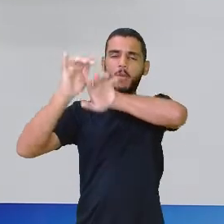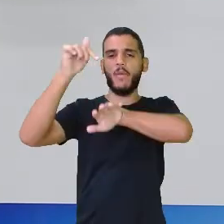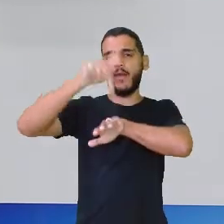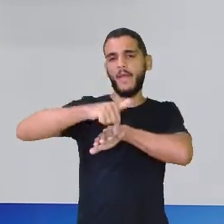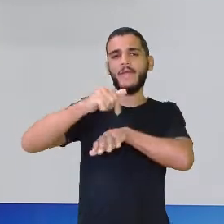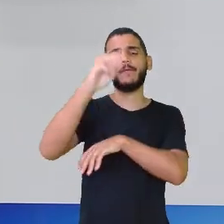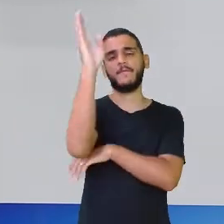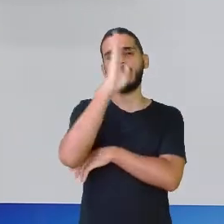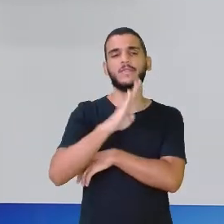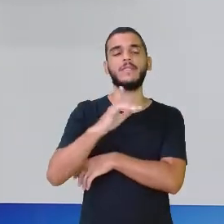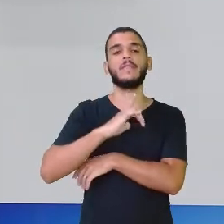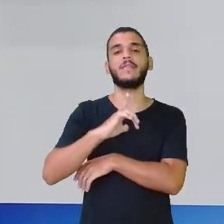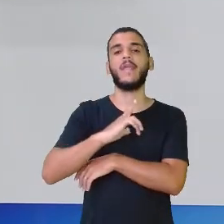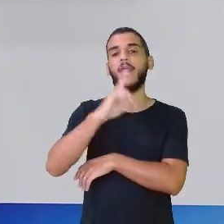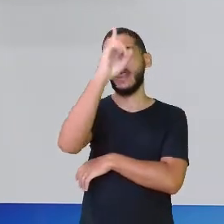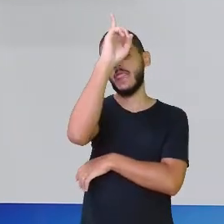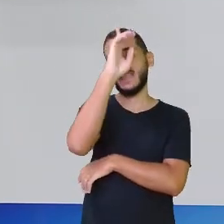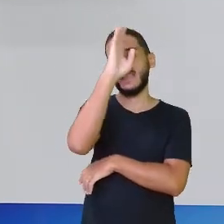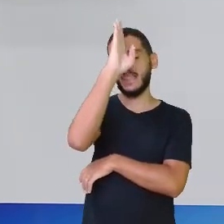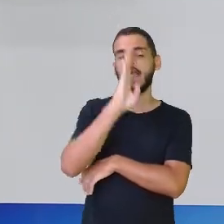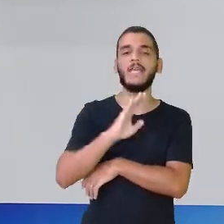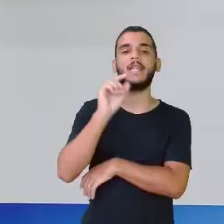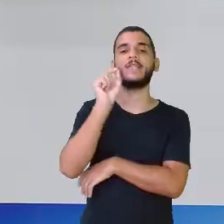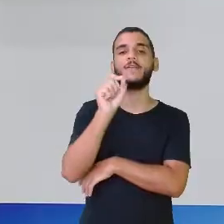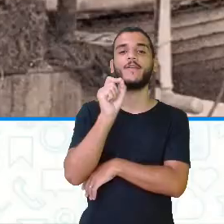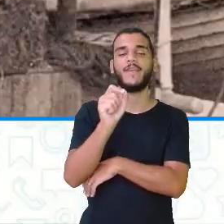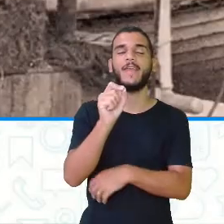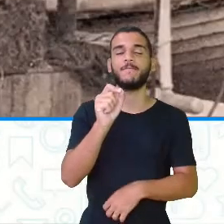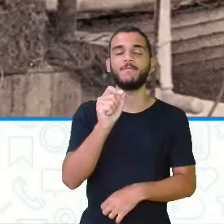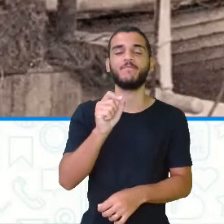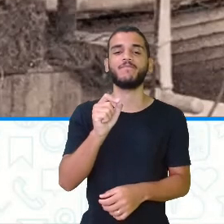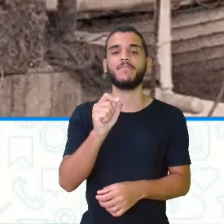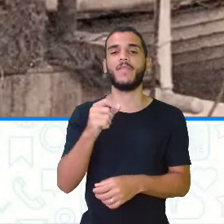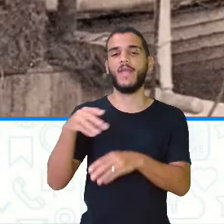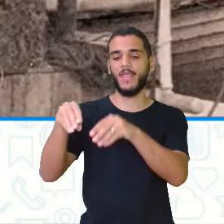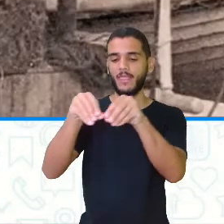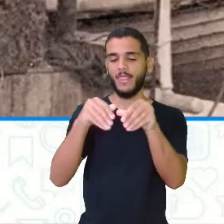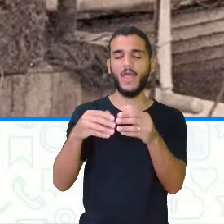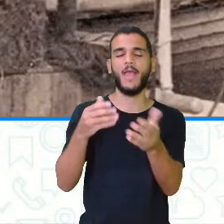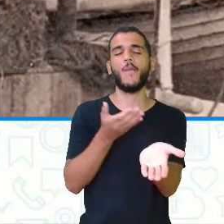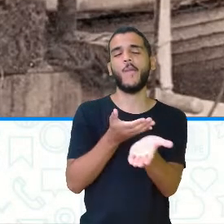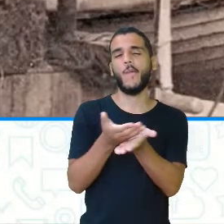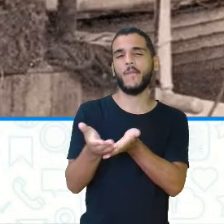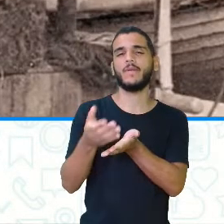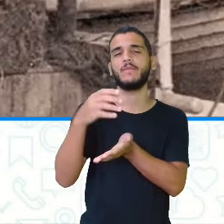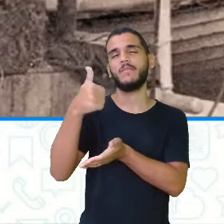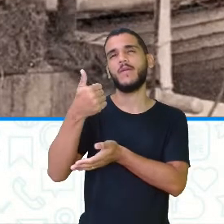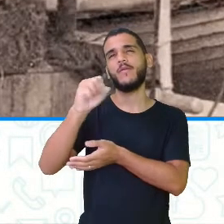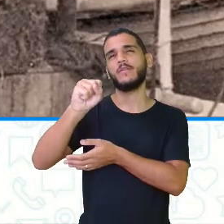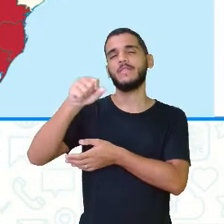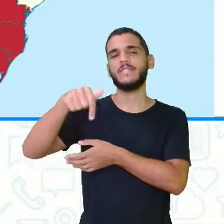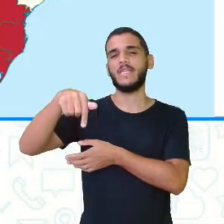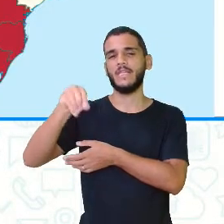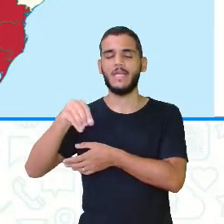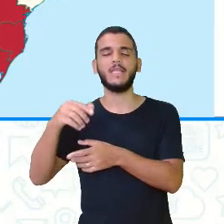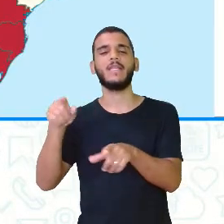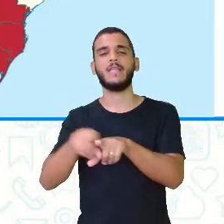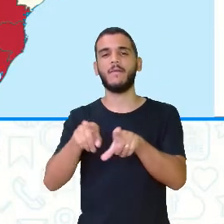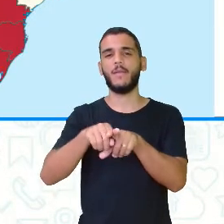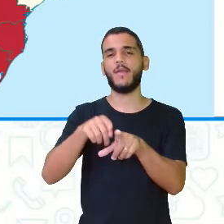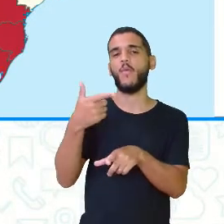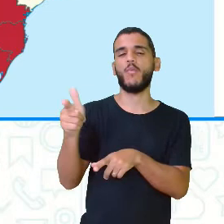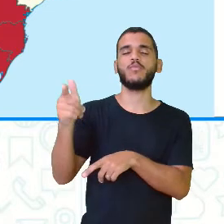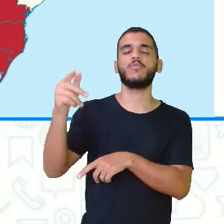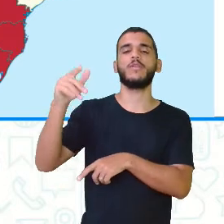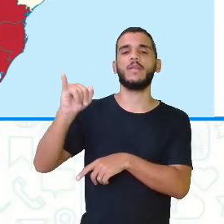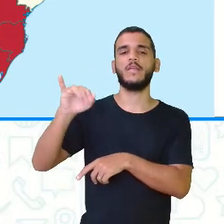Já estavam ganhando terra de graça, né? Vou morar aqui, né? Também, a partir de 1870, vieram os italianos, que eles